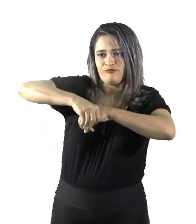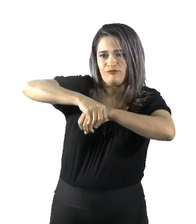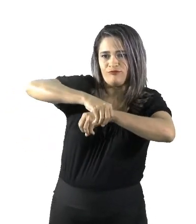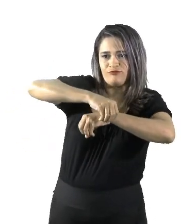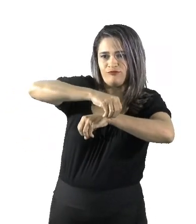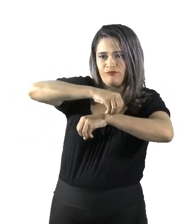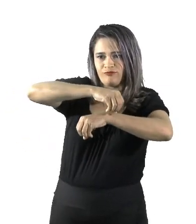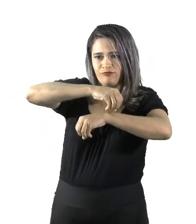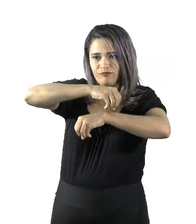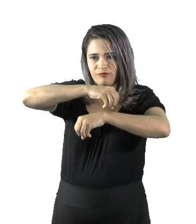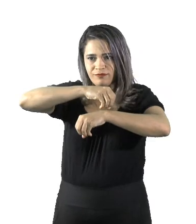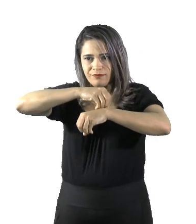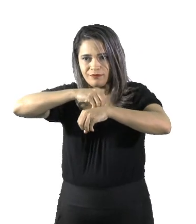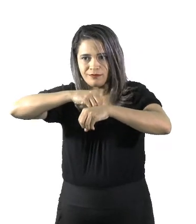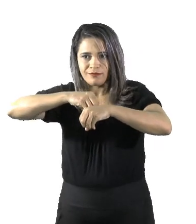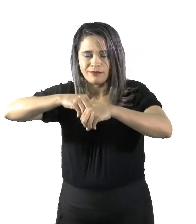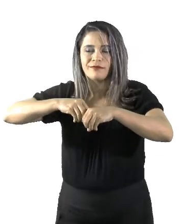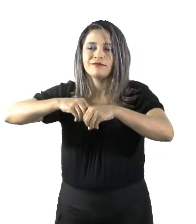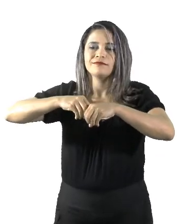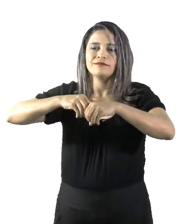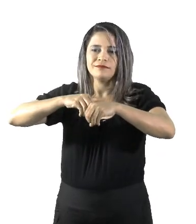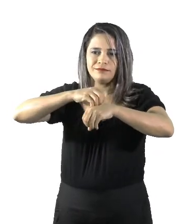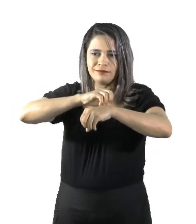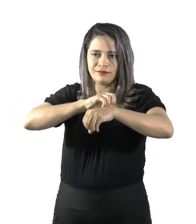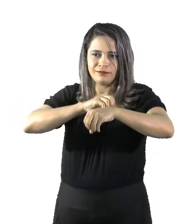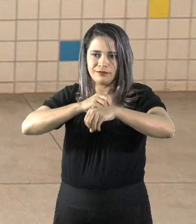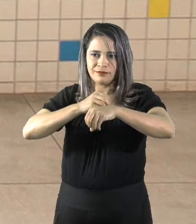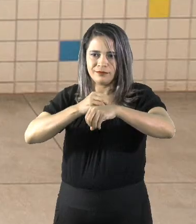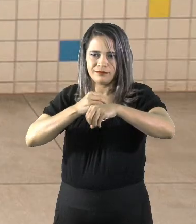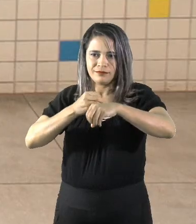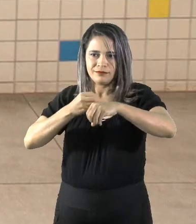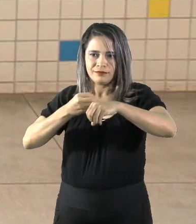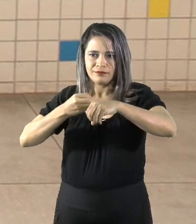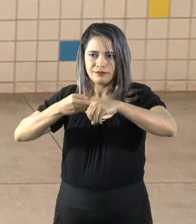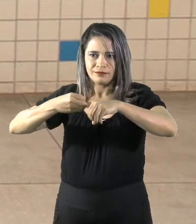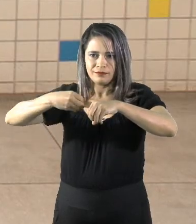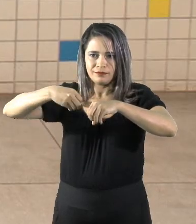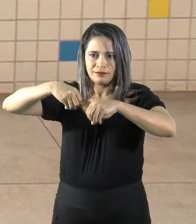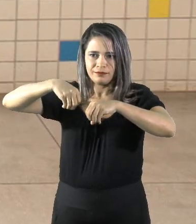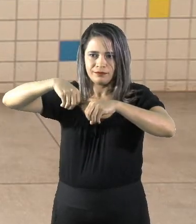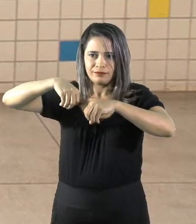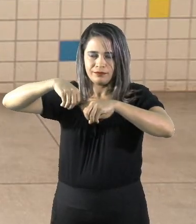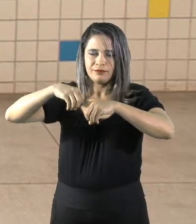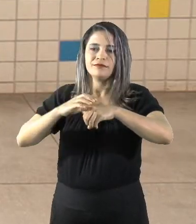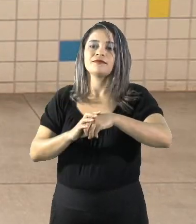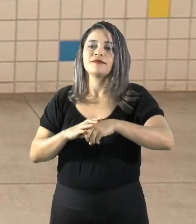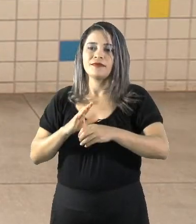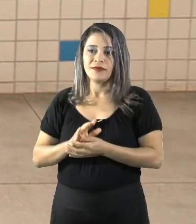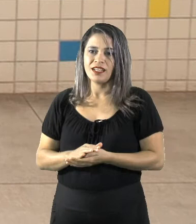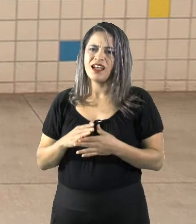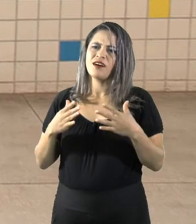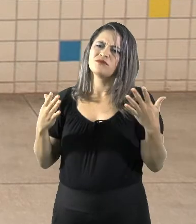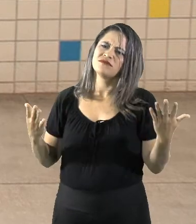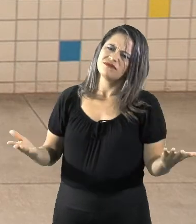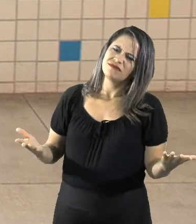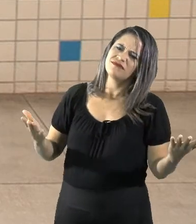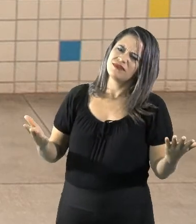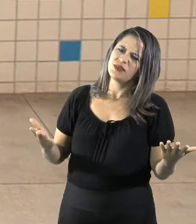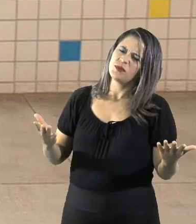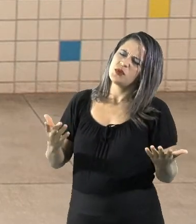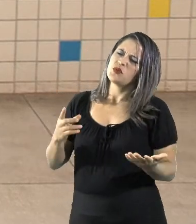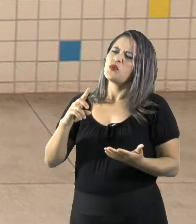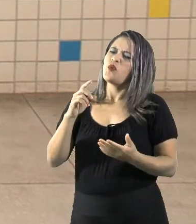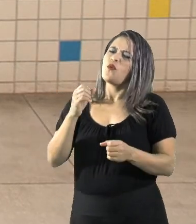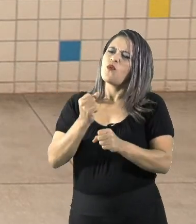esse movimento em torno da Terra. Então, ah, professora, então por isso que o nosso ano é dividido em